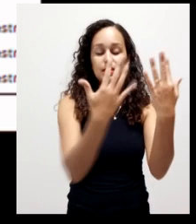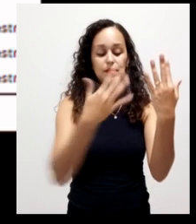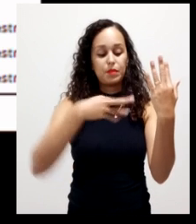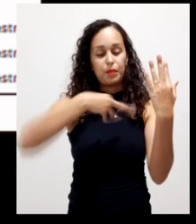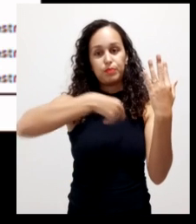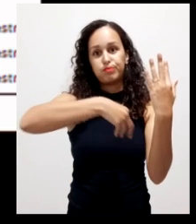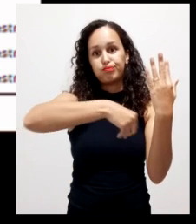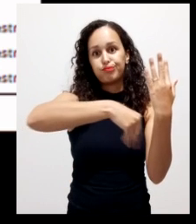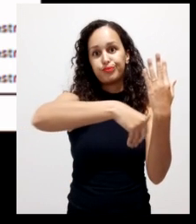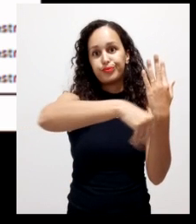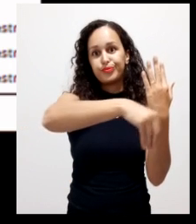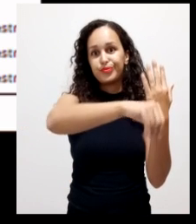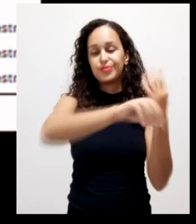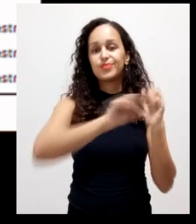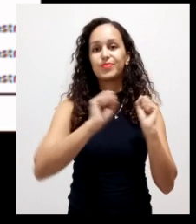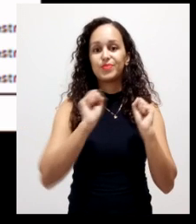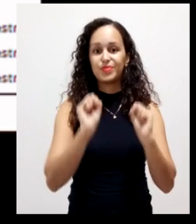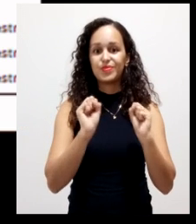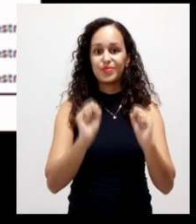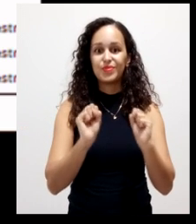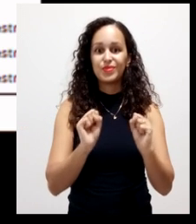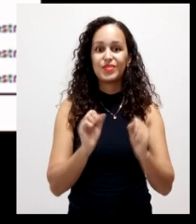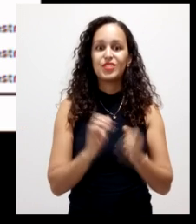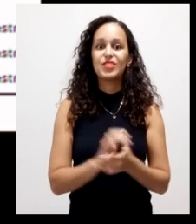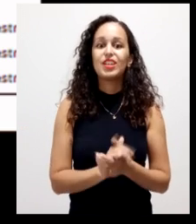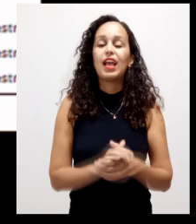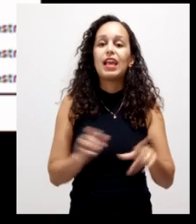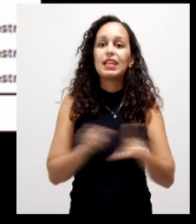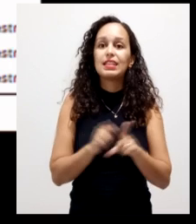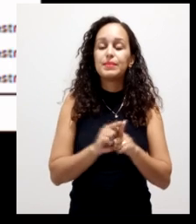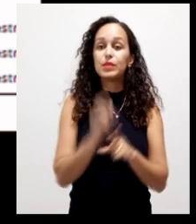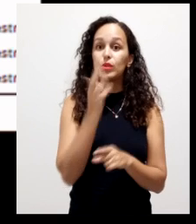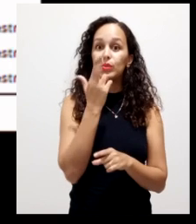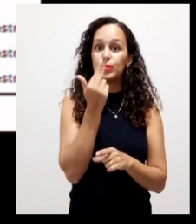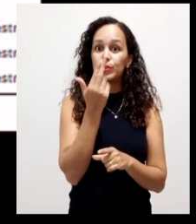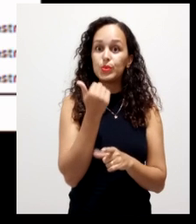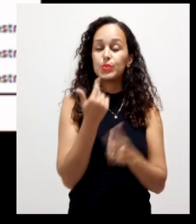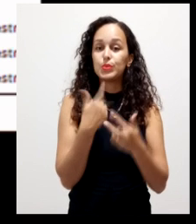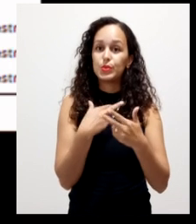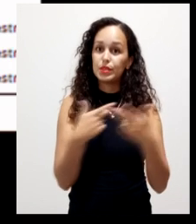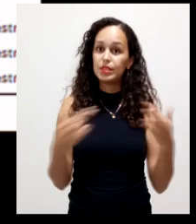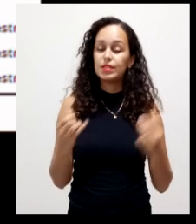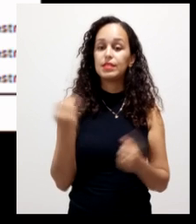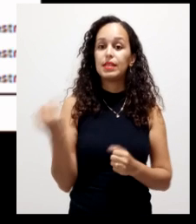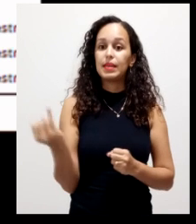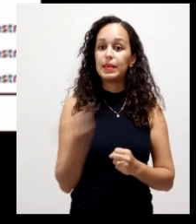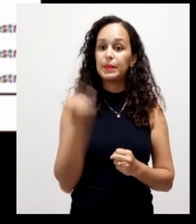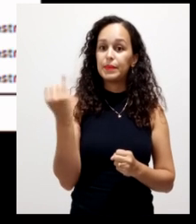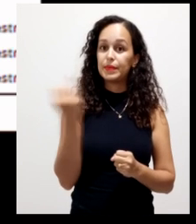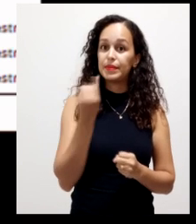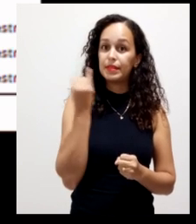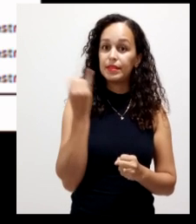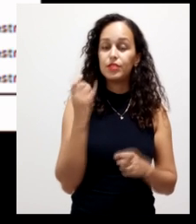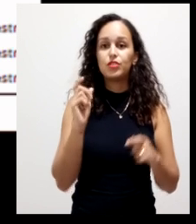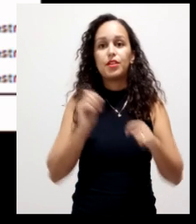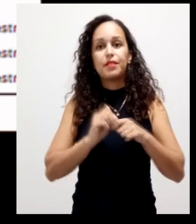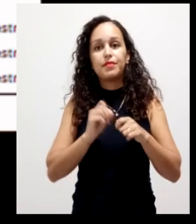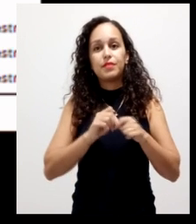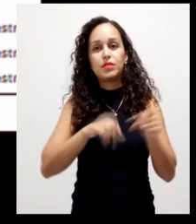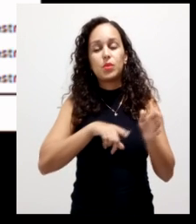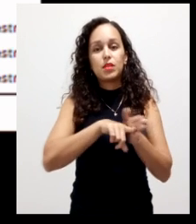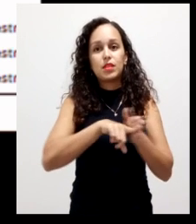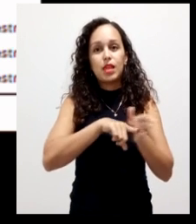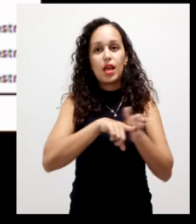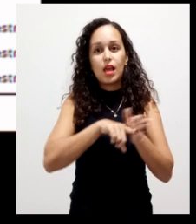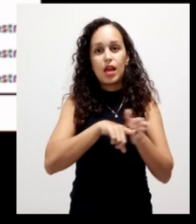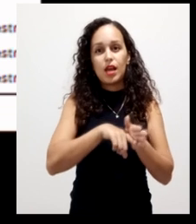osagens serem utilizadas são baseadas na exigência da cultura e no teor de nutrientes do composto é importante que faça-se uma análise